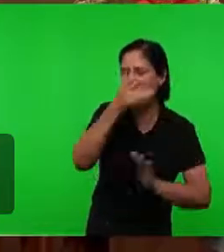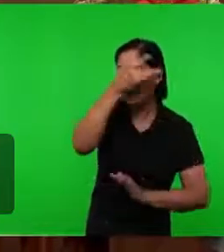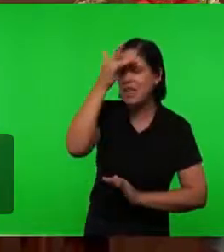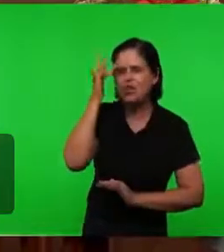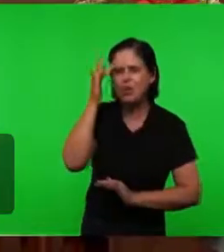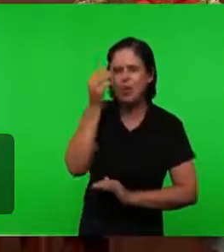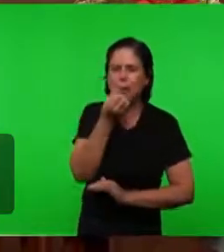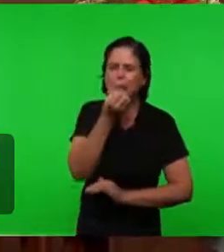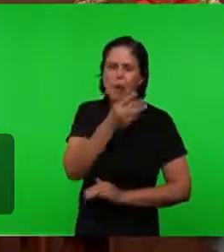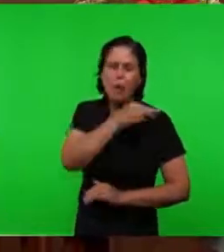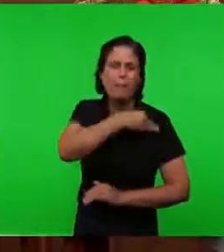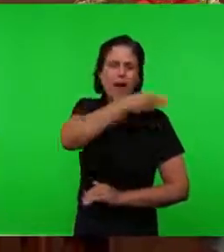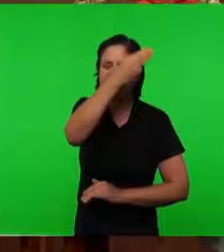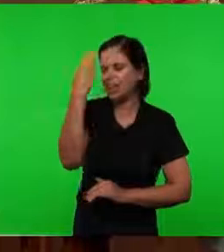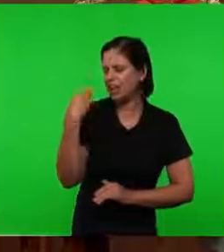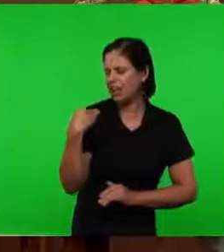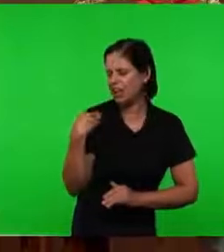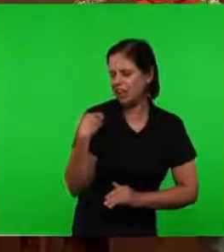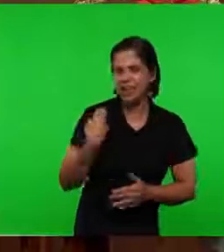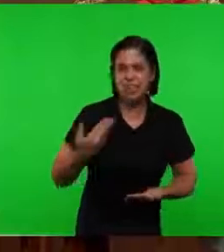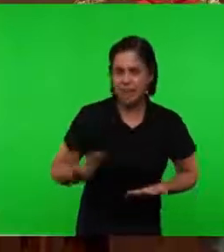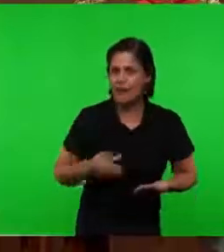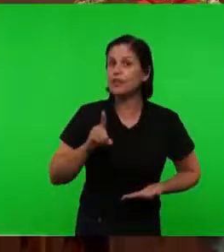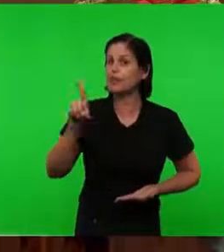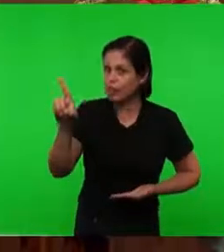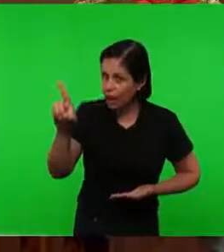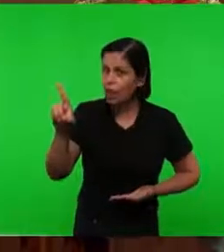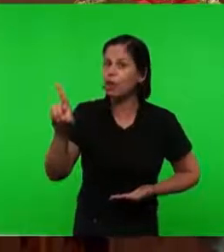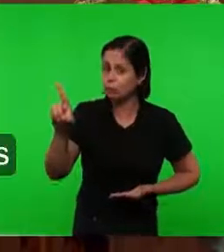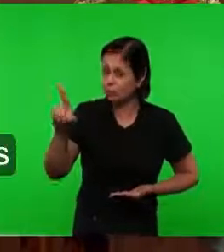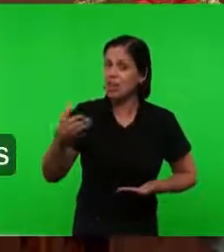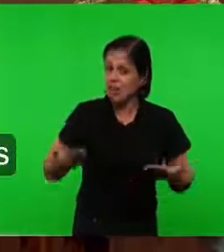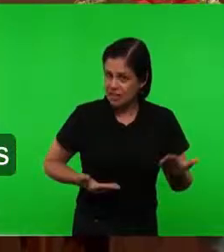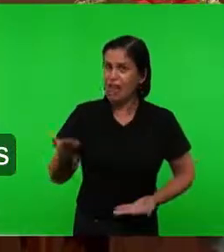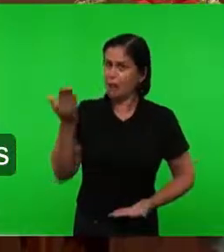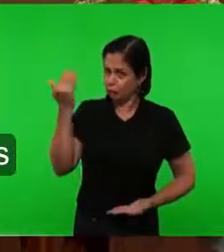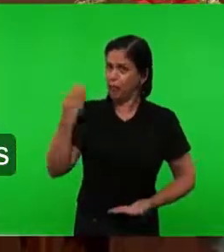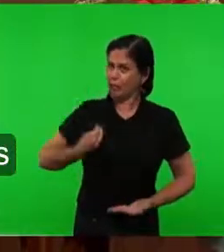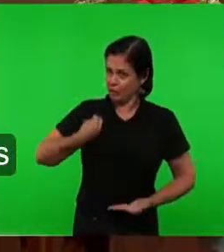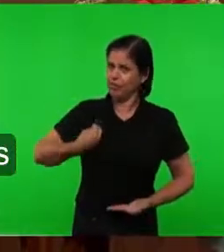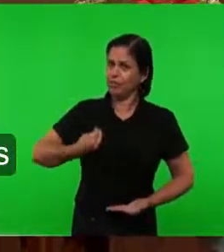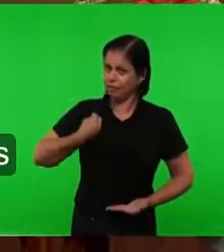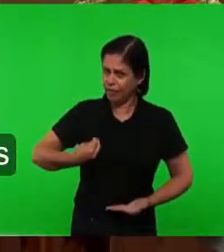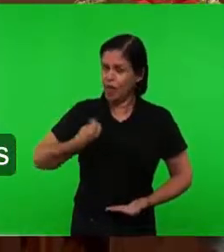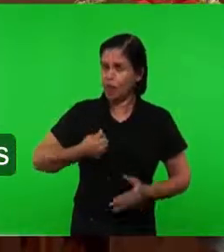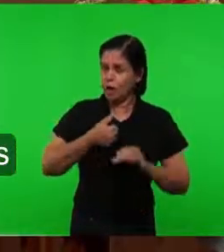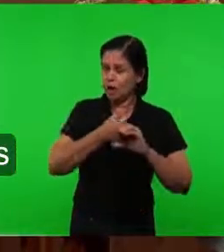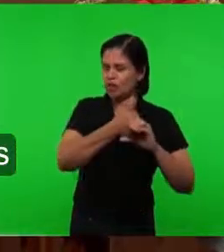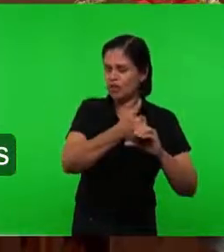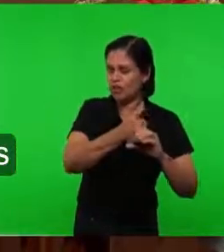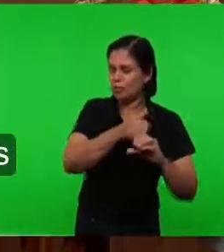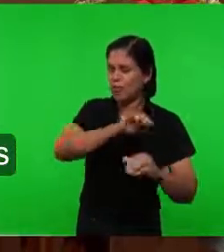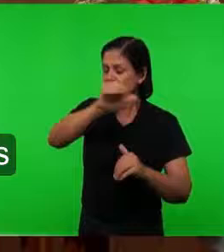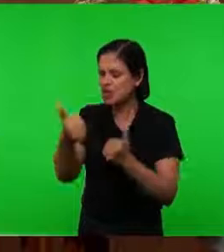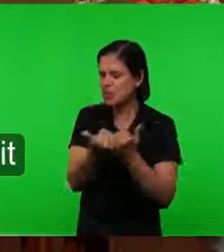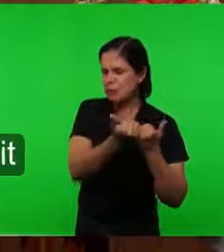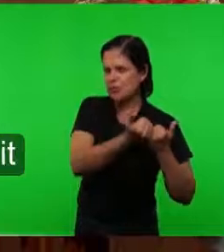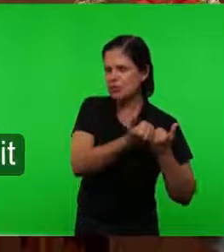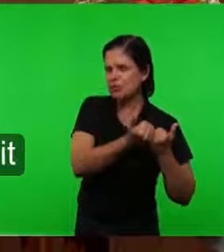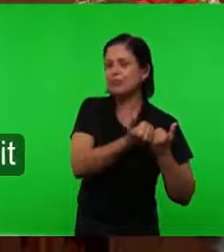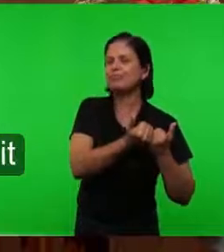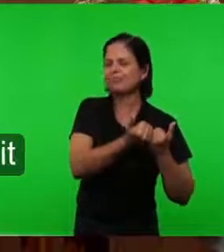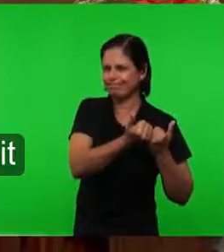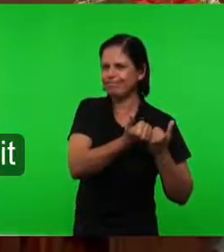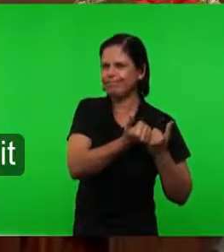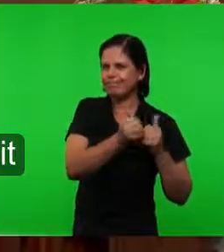Fulano Pessoas boas Servo de Deus Irmãos nossos Que viveram no passado Mas ele não podia Substituir A Jesus